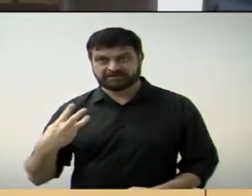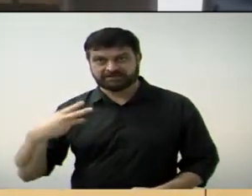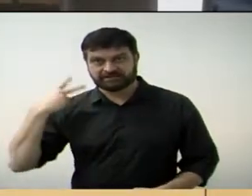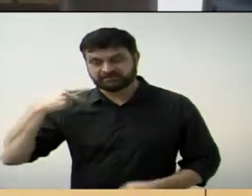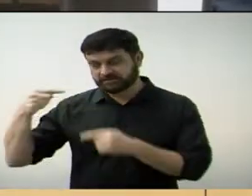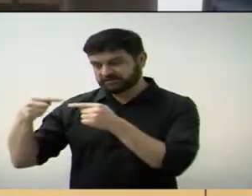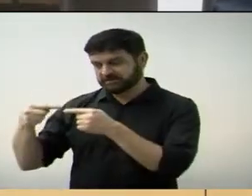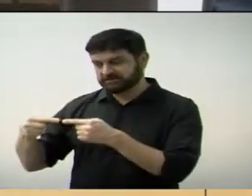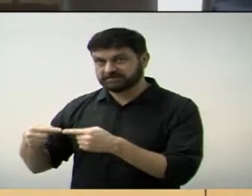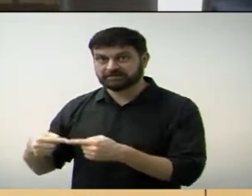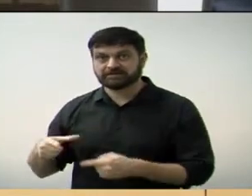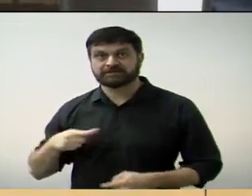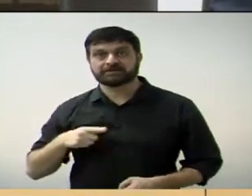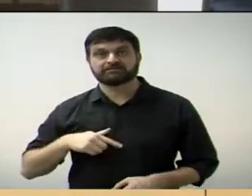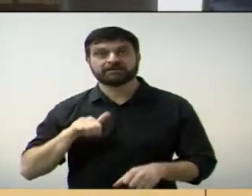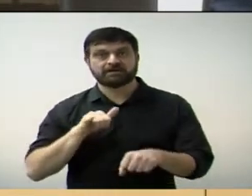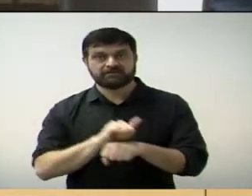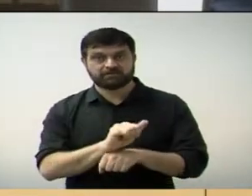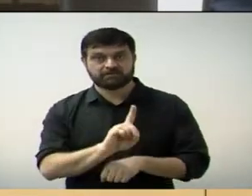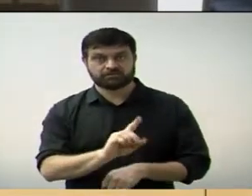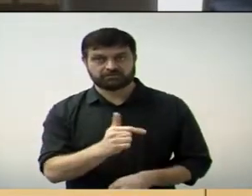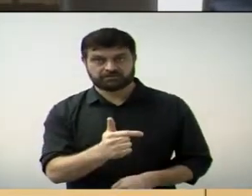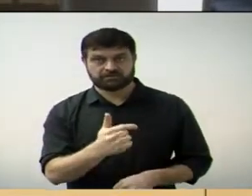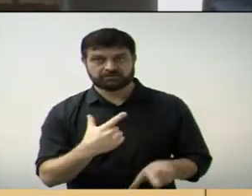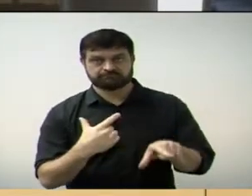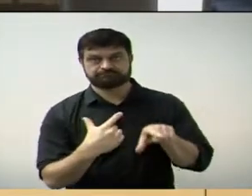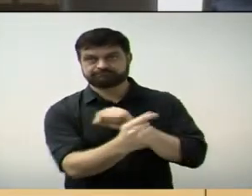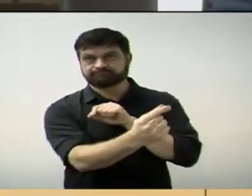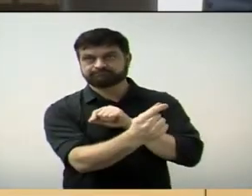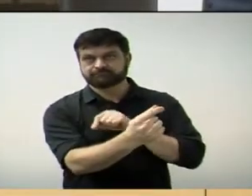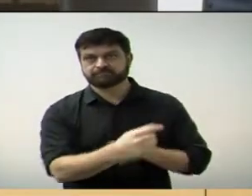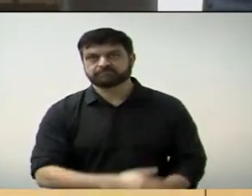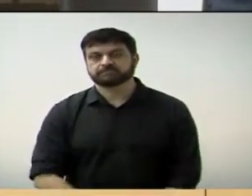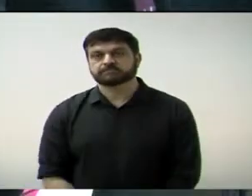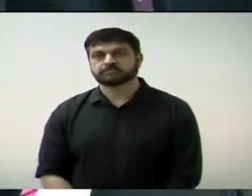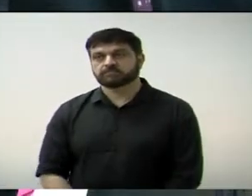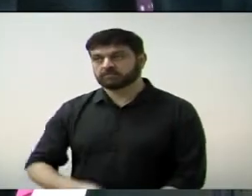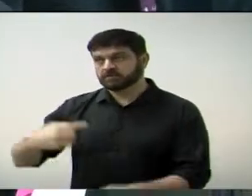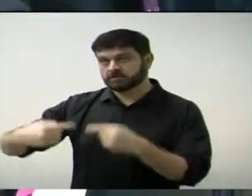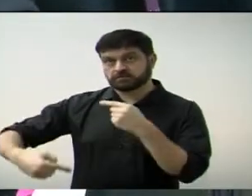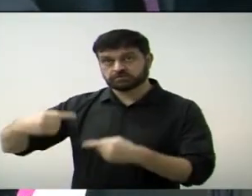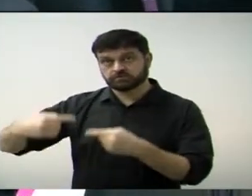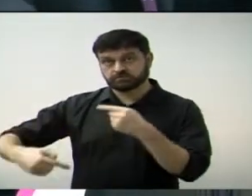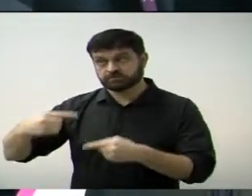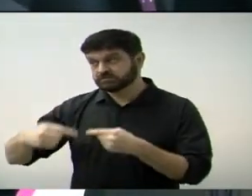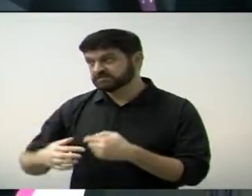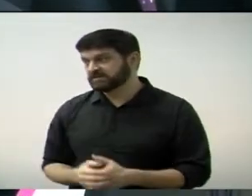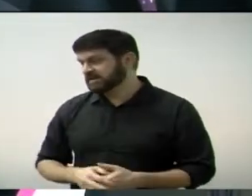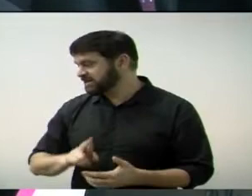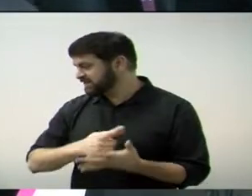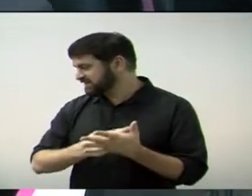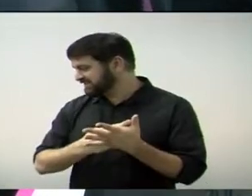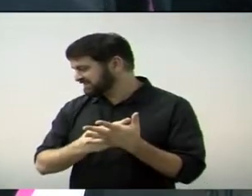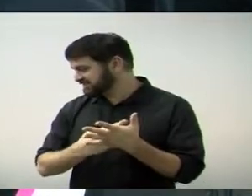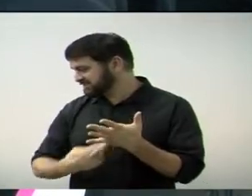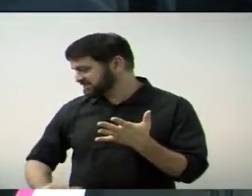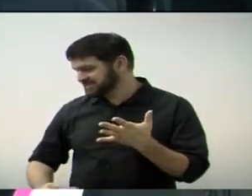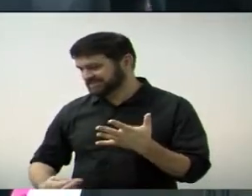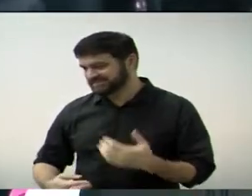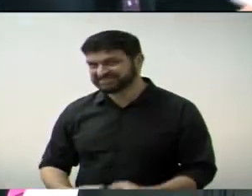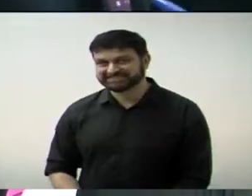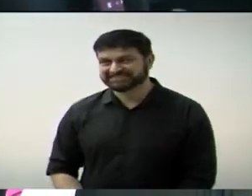favoráveis com a ausência do Marcelo D2. Discussão única e votação dos seguintes requerimentos.